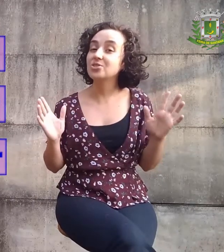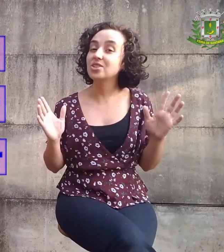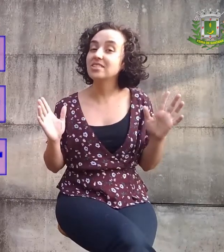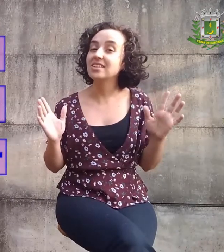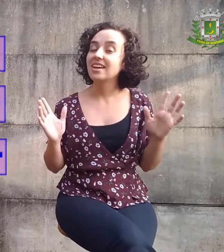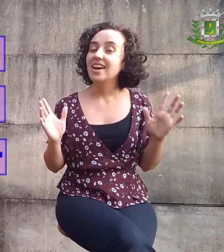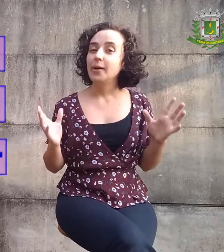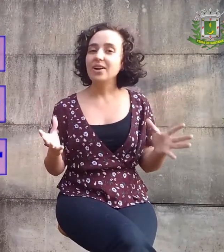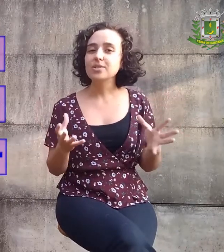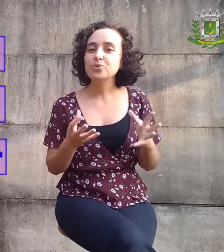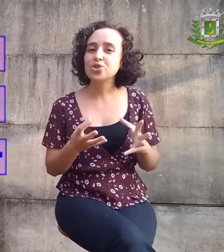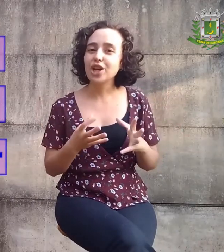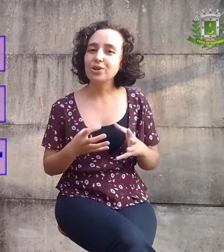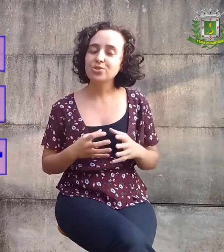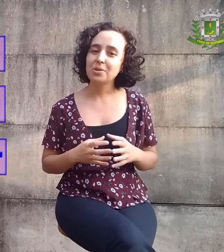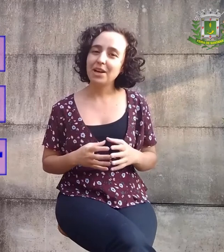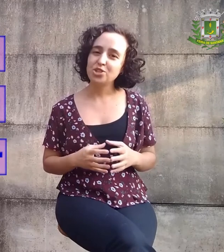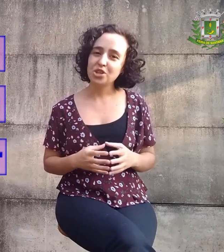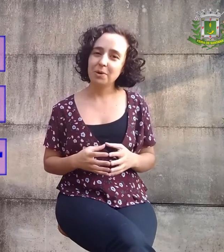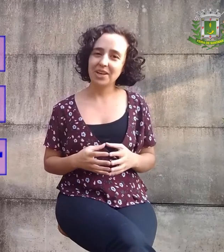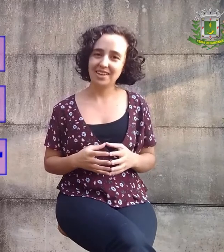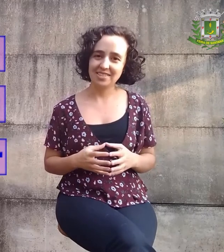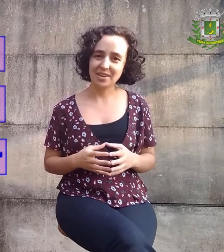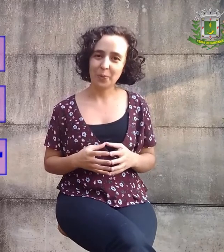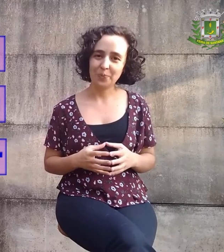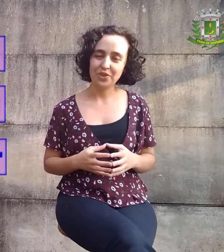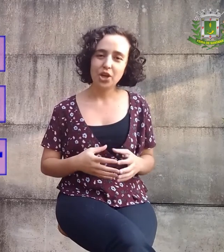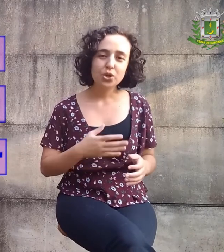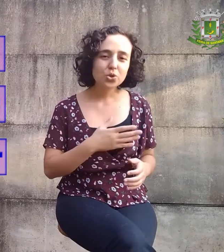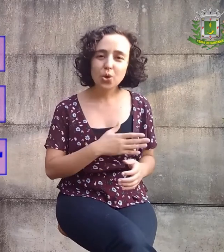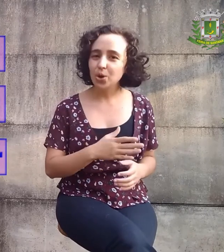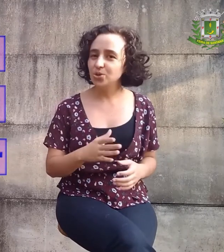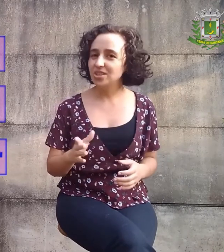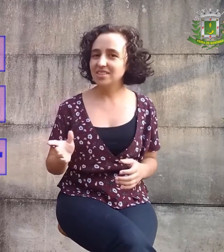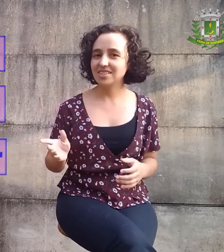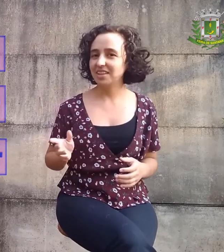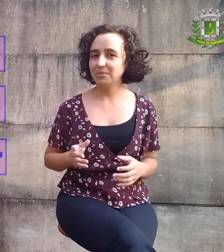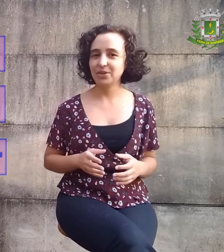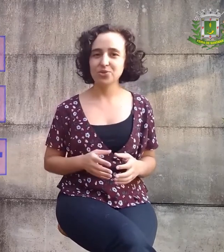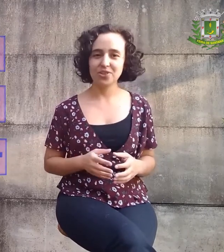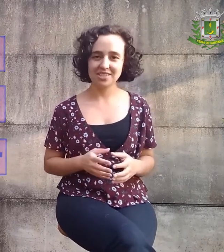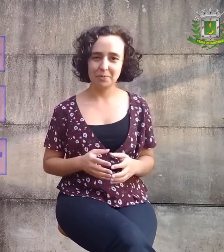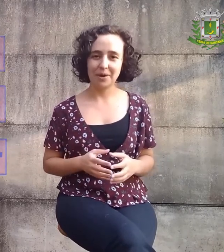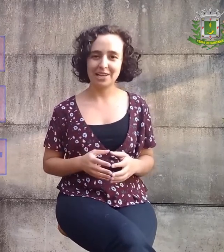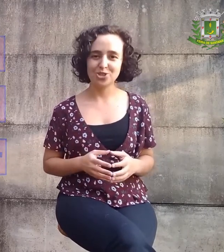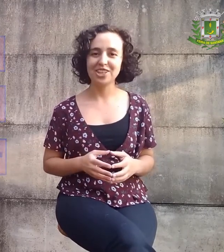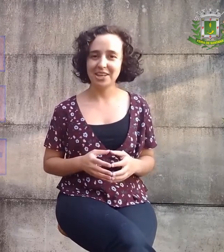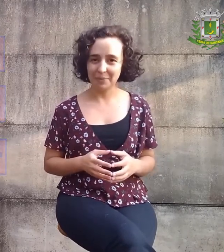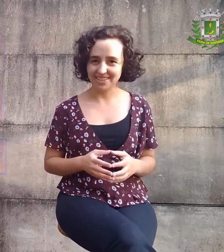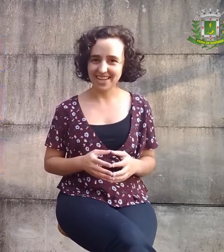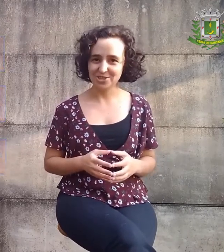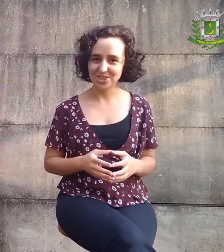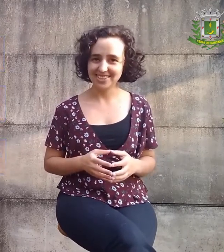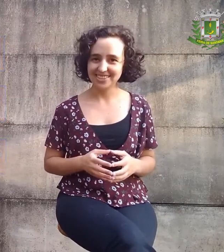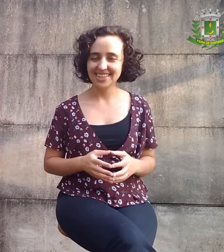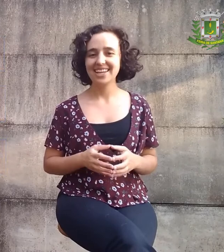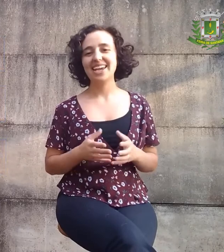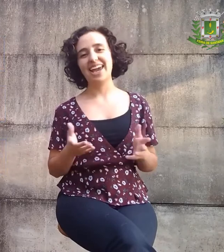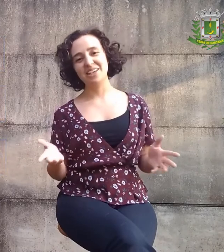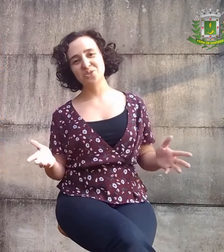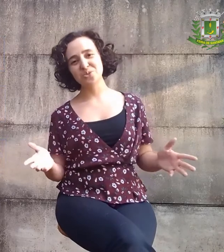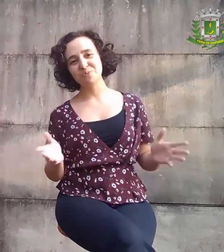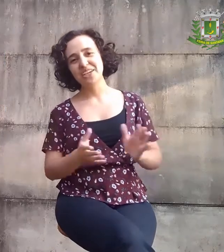distantes? Quais são os cheiros que mais chamam a atenção? Todos esses elementos fazem parte da paisagem.